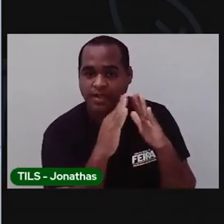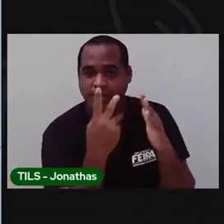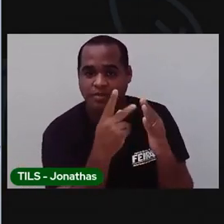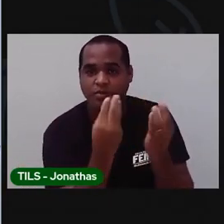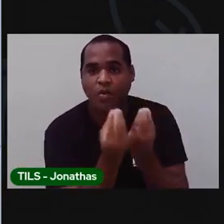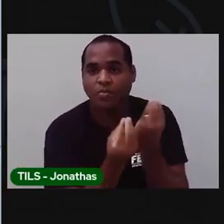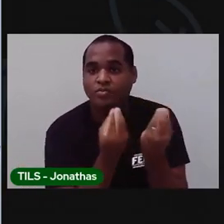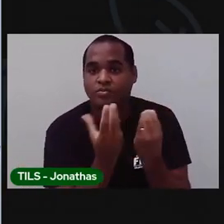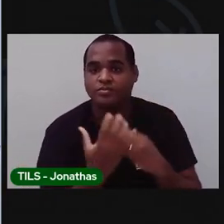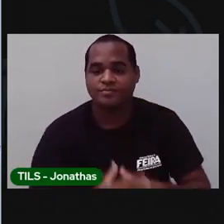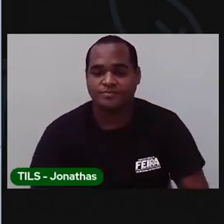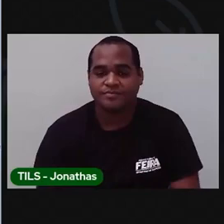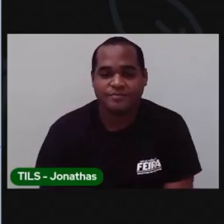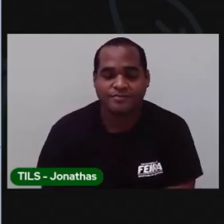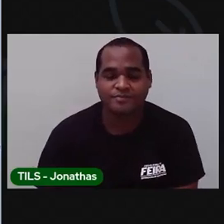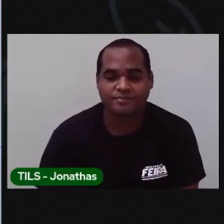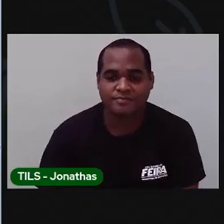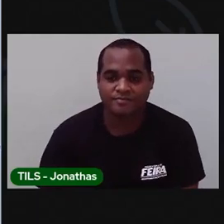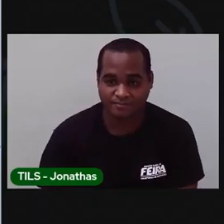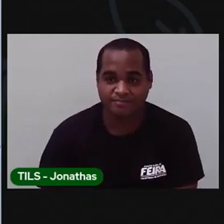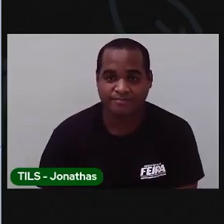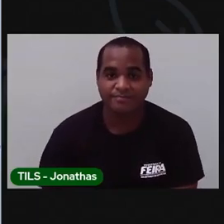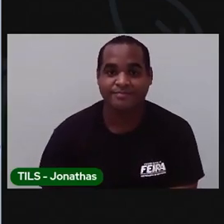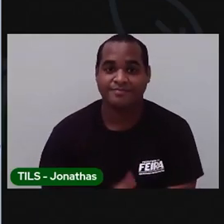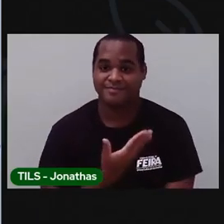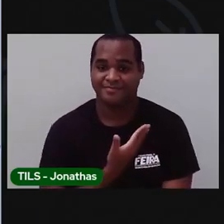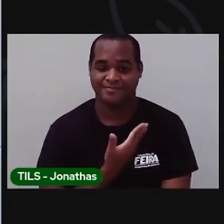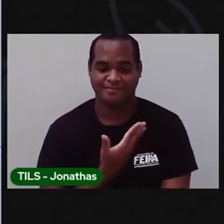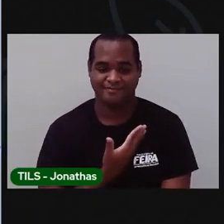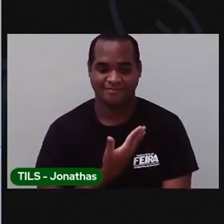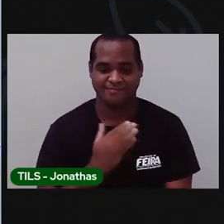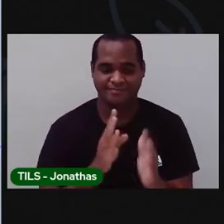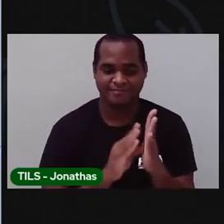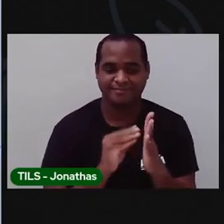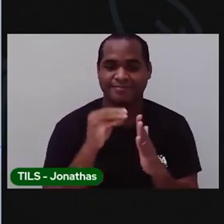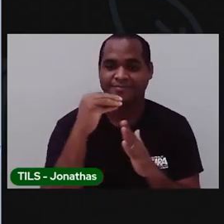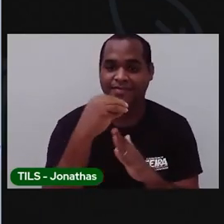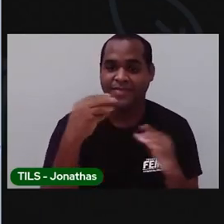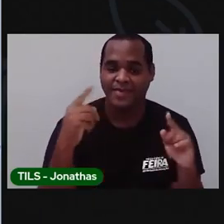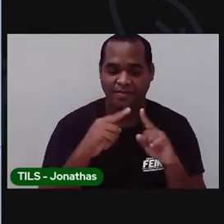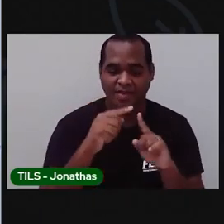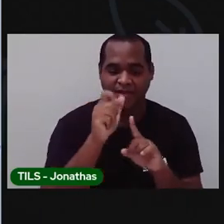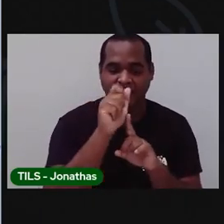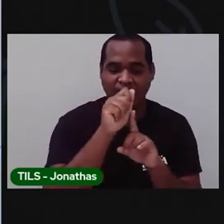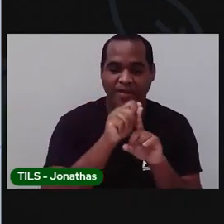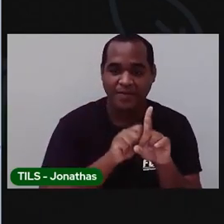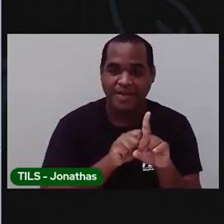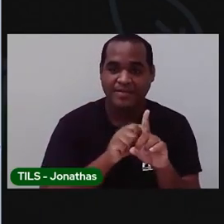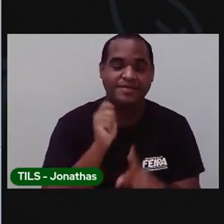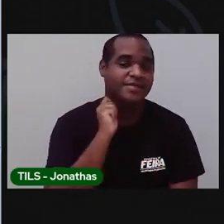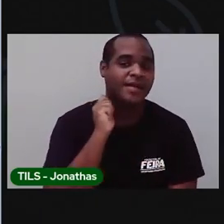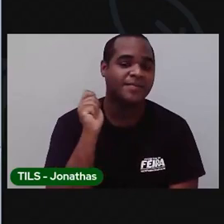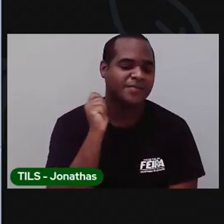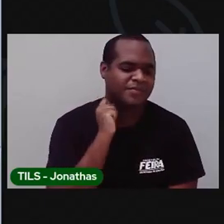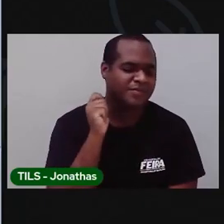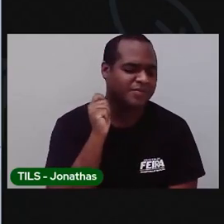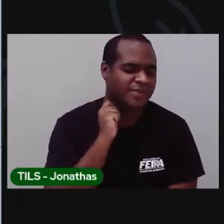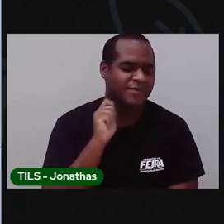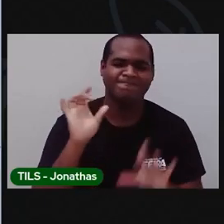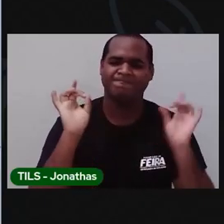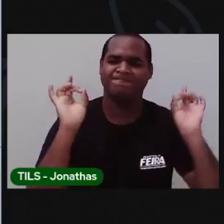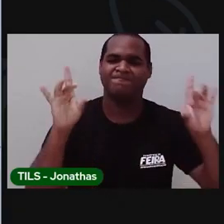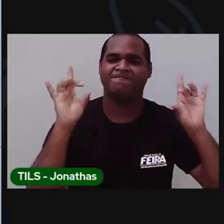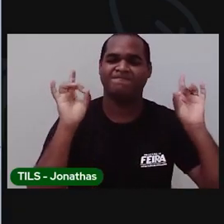mora? E o nosso amigo, calendário de abril. Olha que massa!